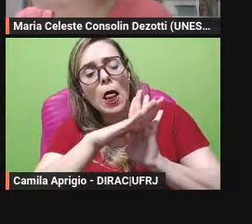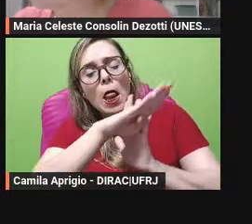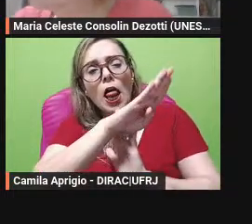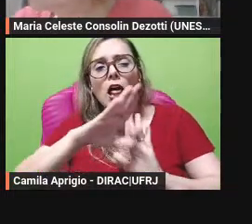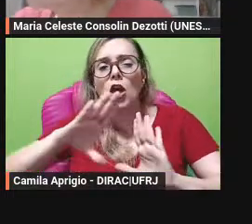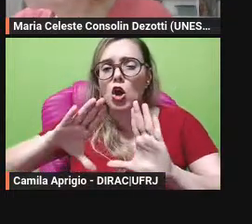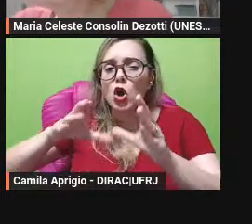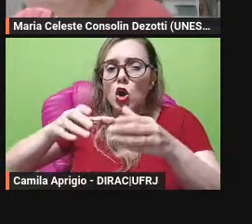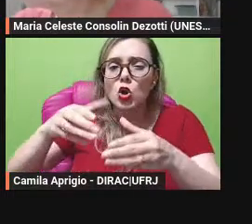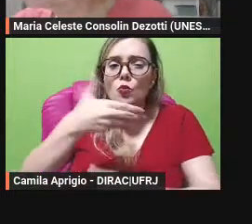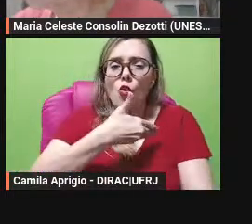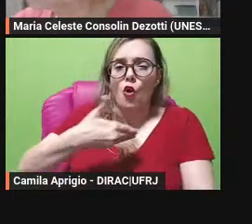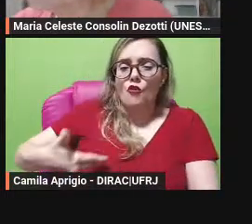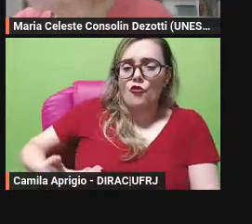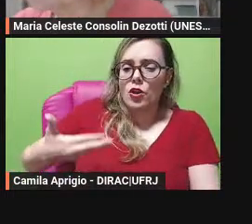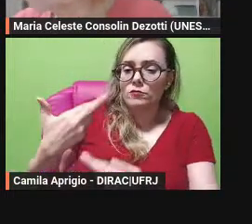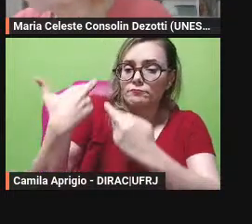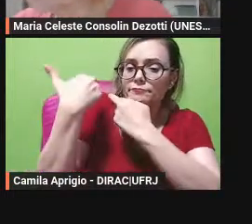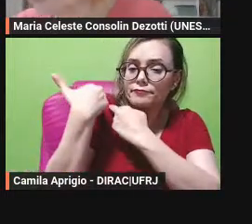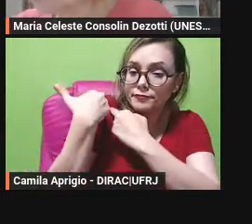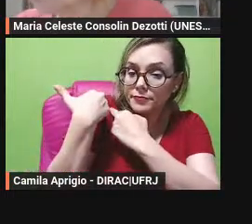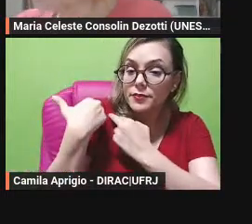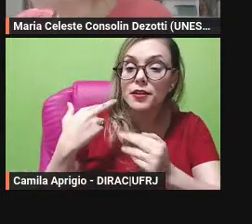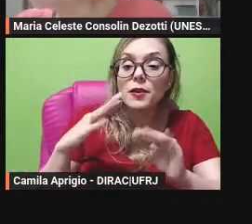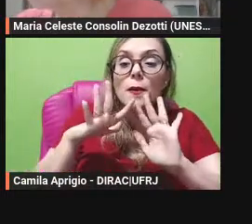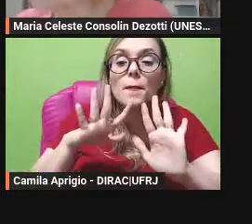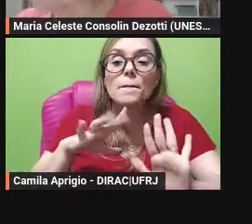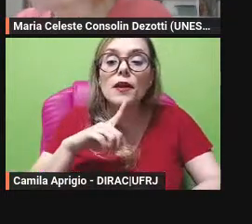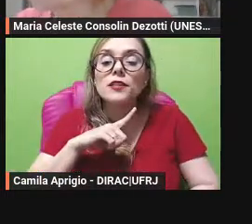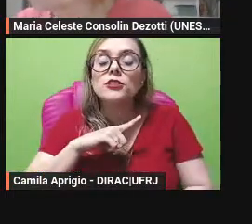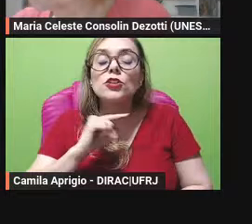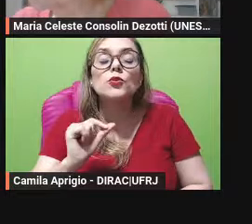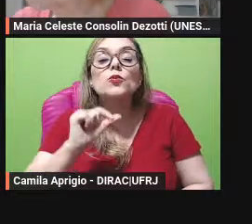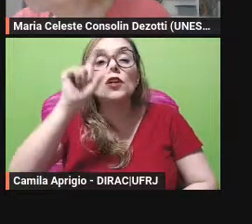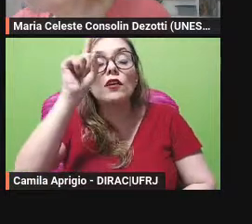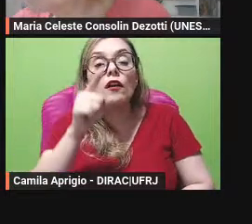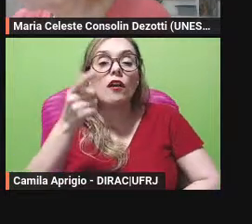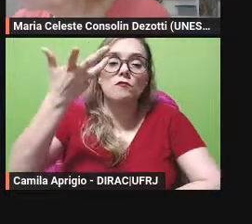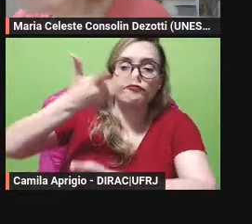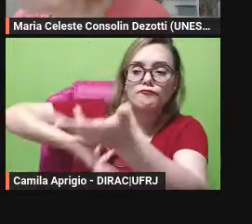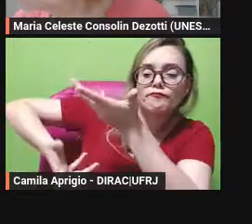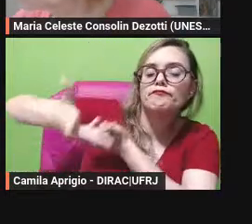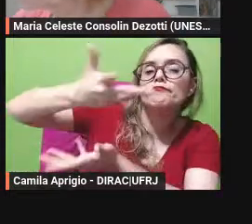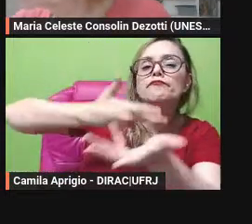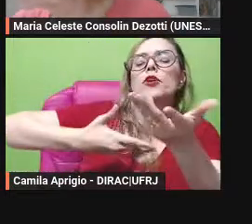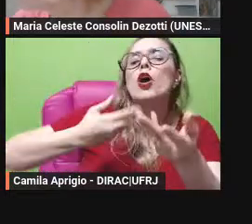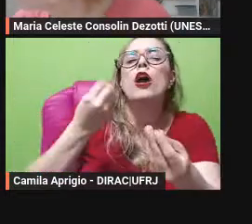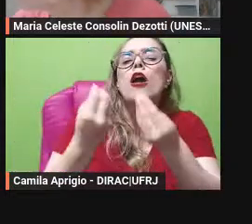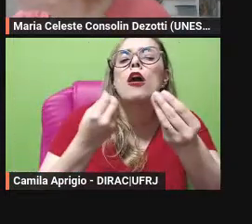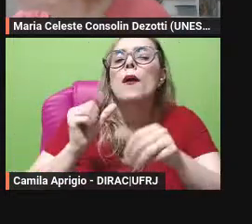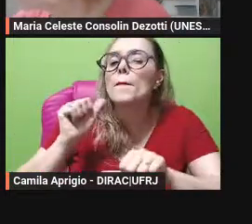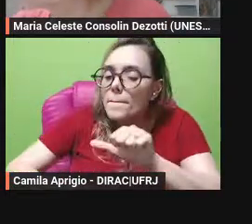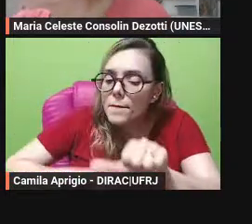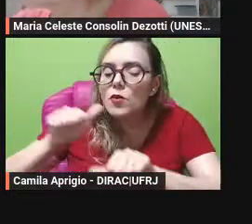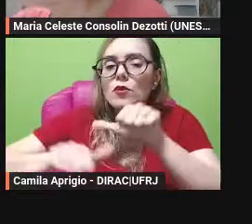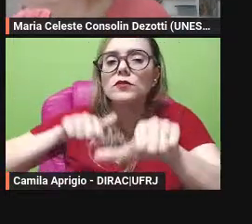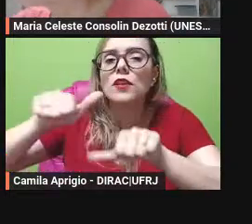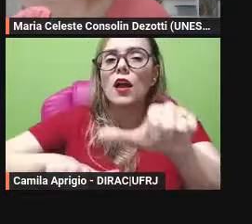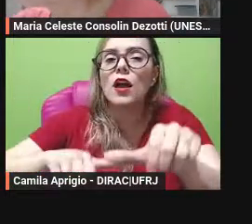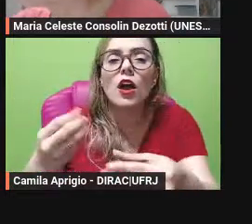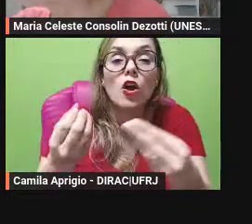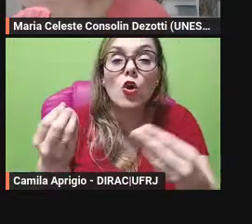arrecadando do jeito que está como mudar como abrir mão dos 18 bilhões